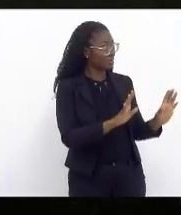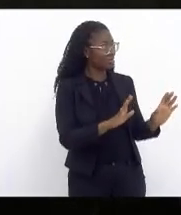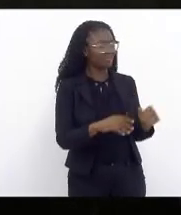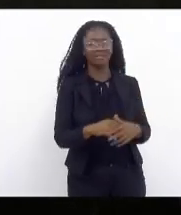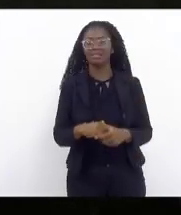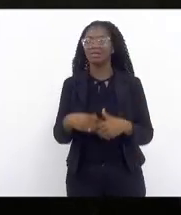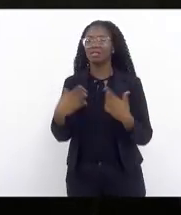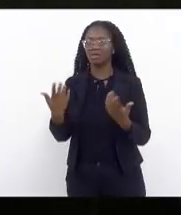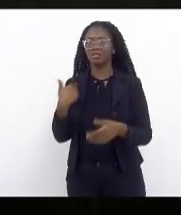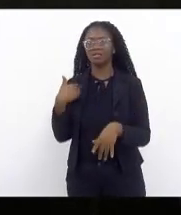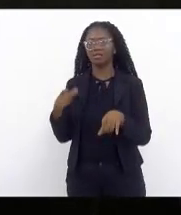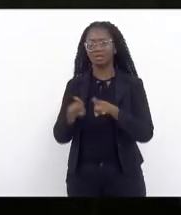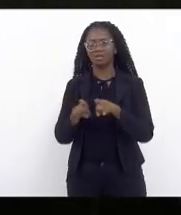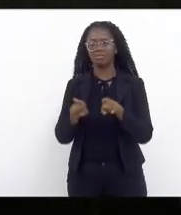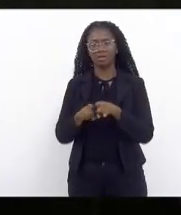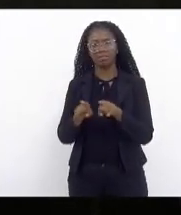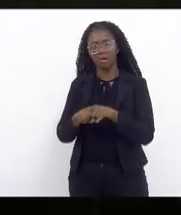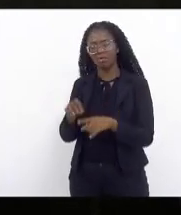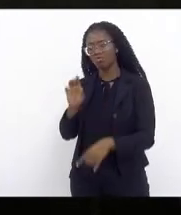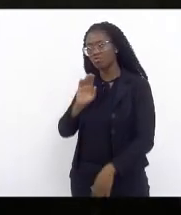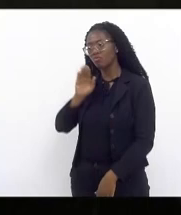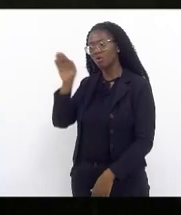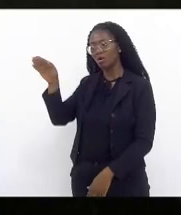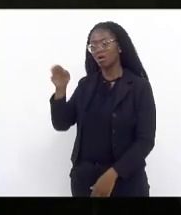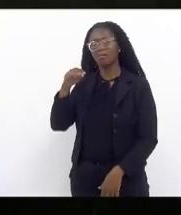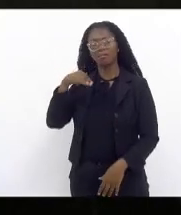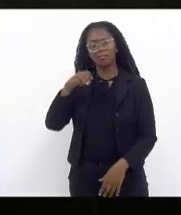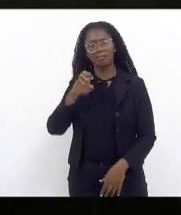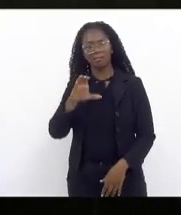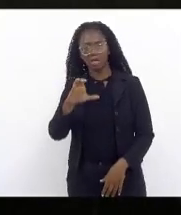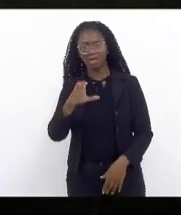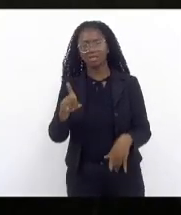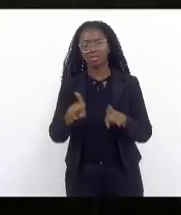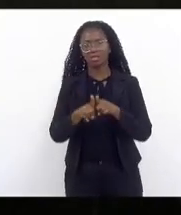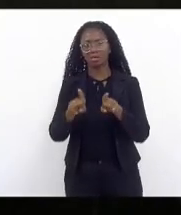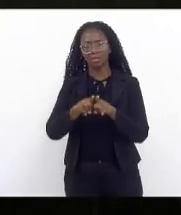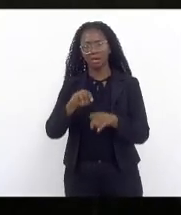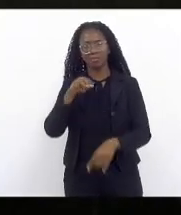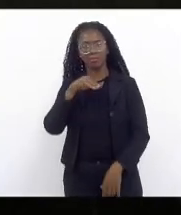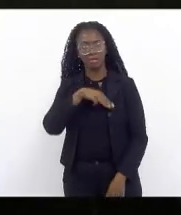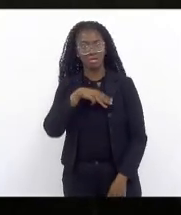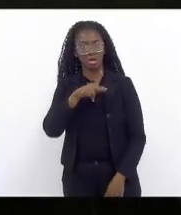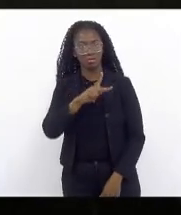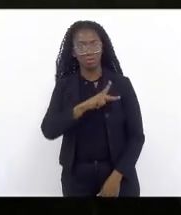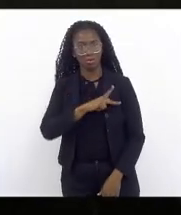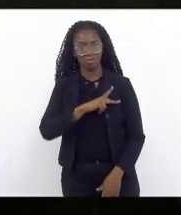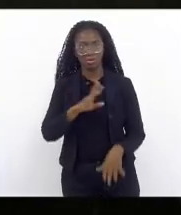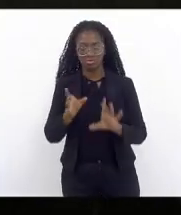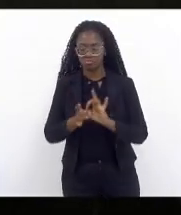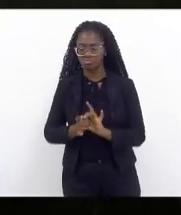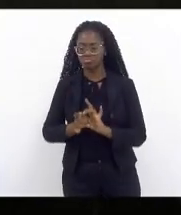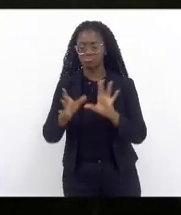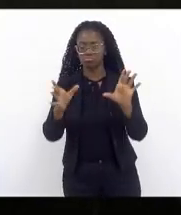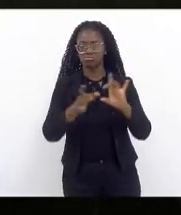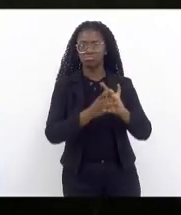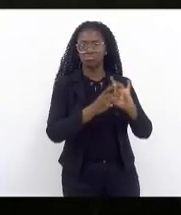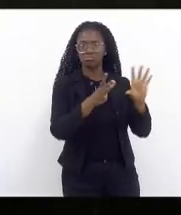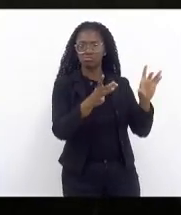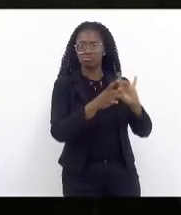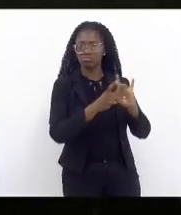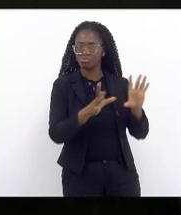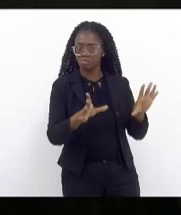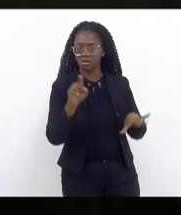oficiei o MEC e o Ministério Público que deixaram essa decisão é a cargo do